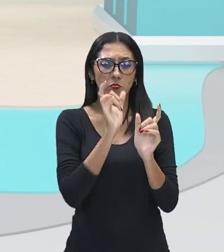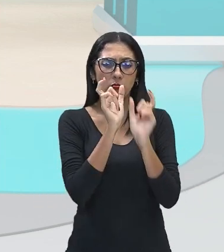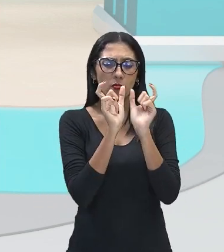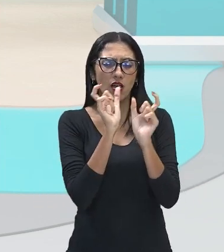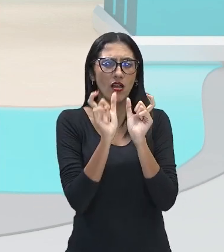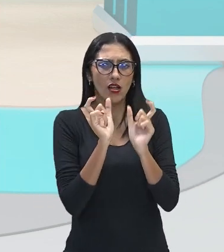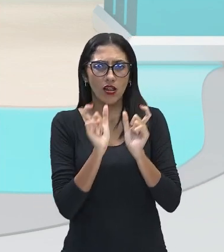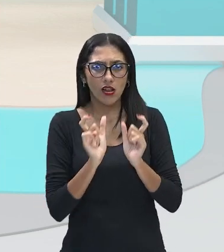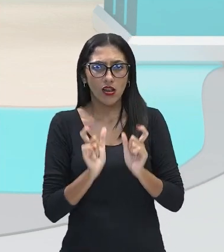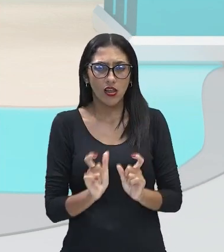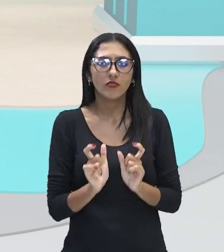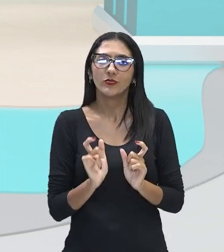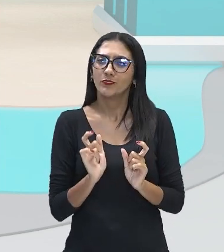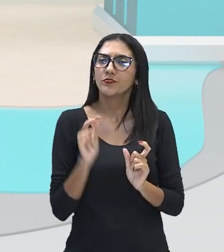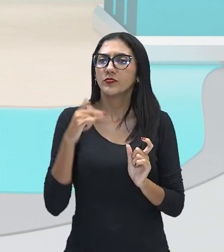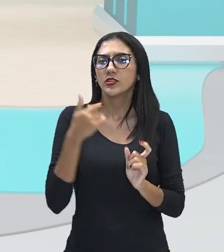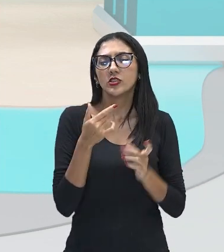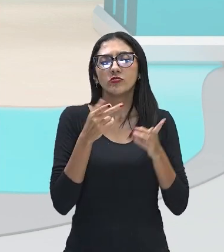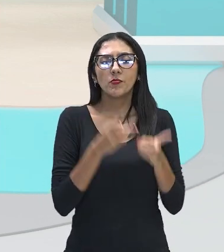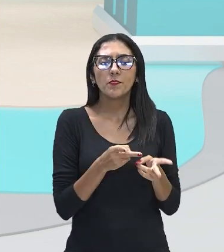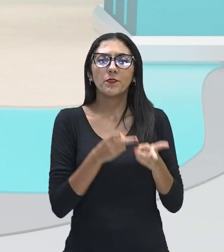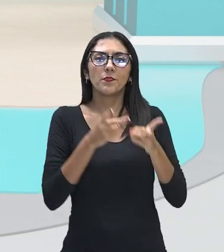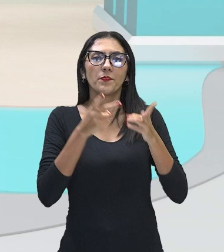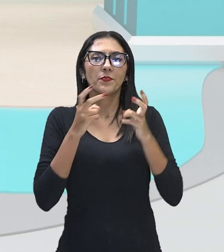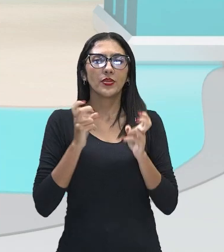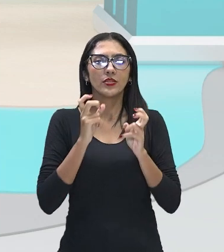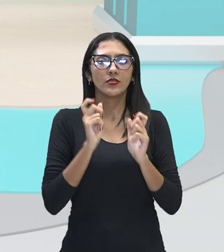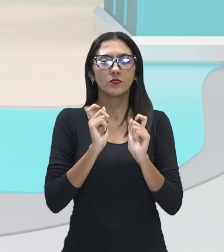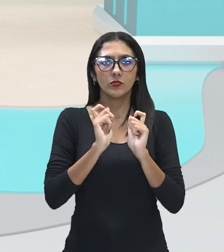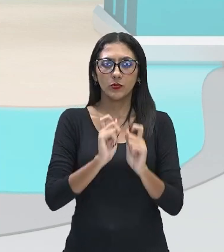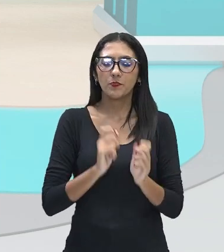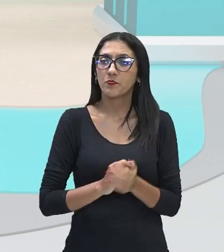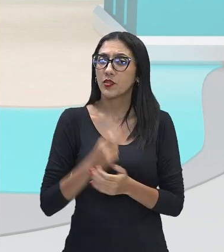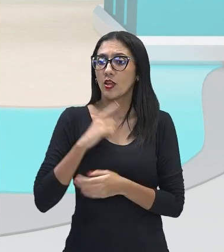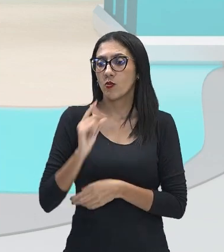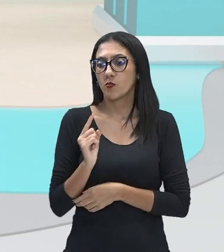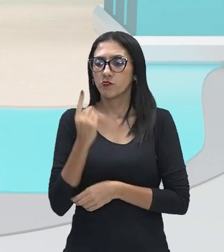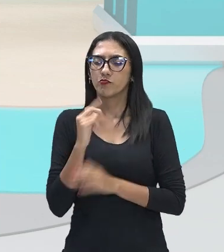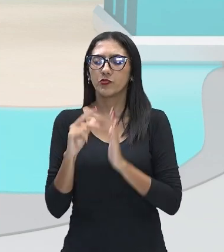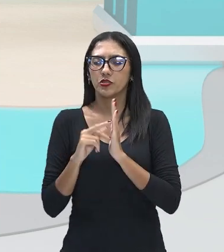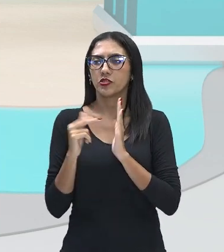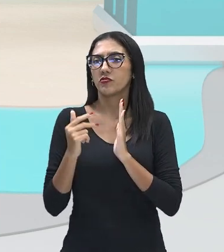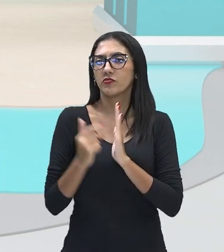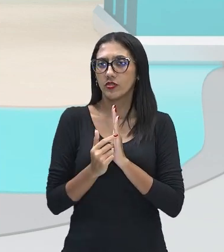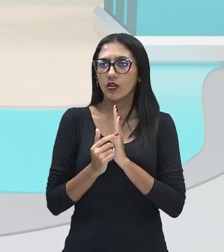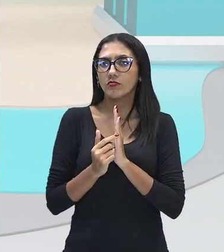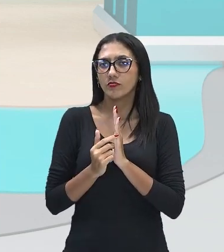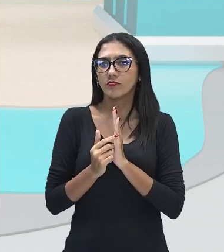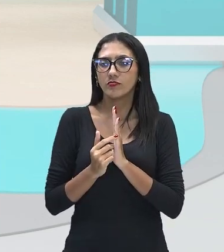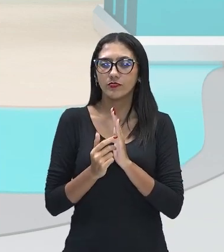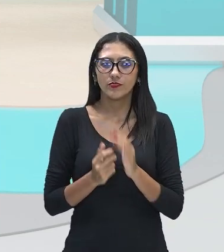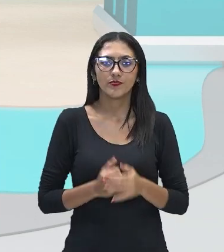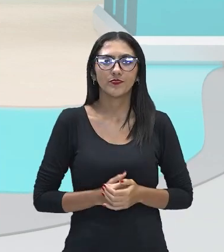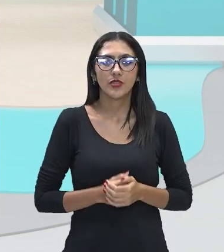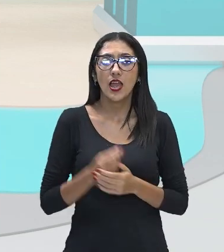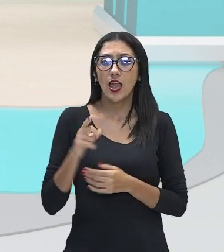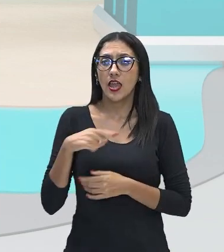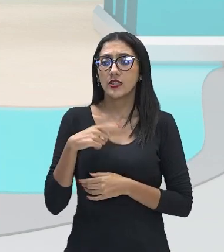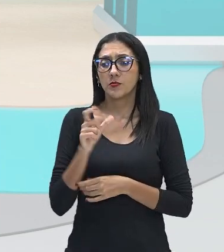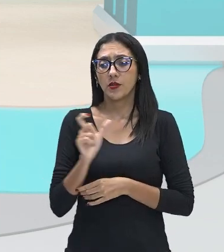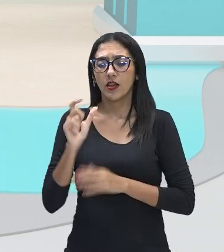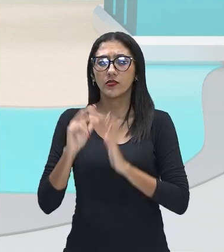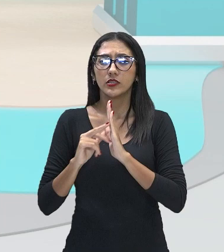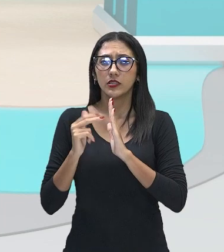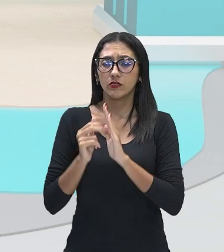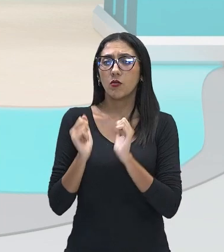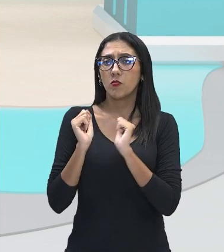nós vamos perceber que ela terá um determinado sentido, né? E esse sentido pode ser